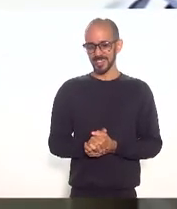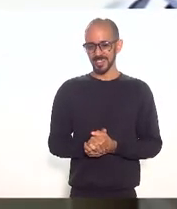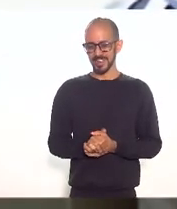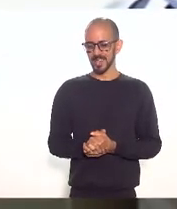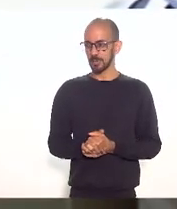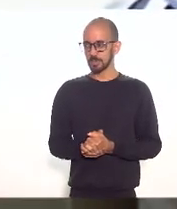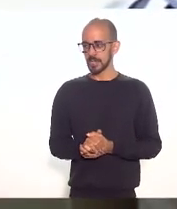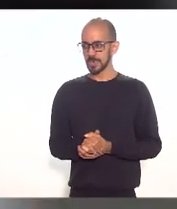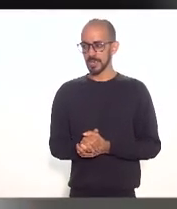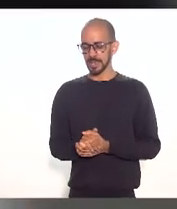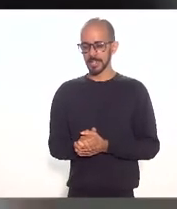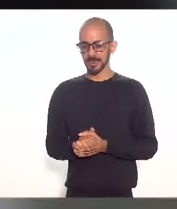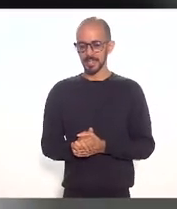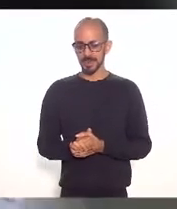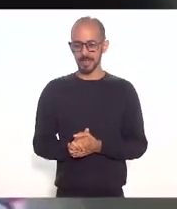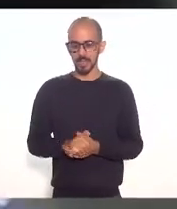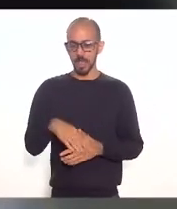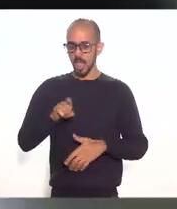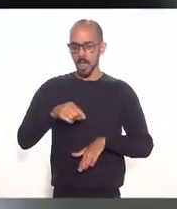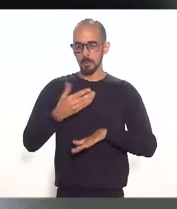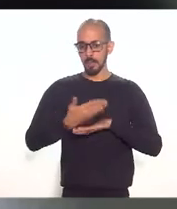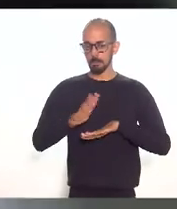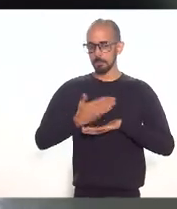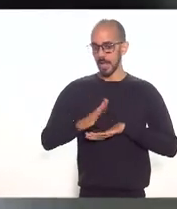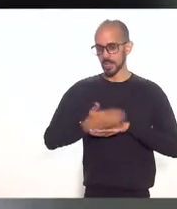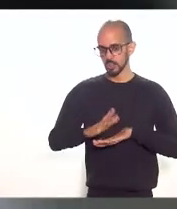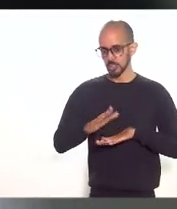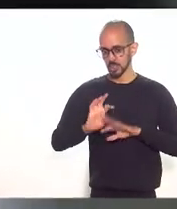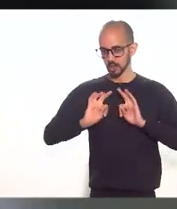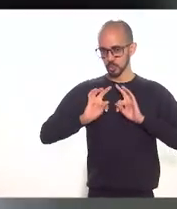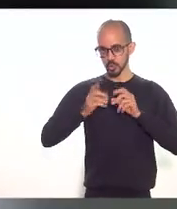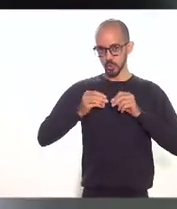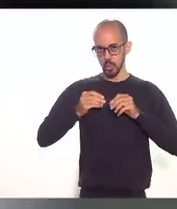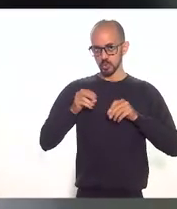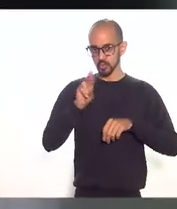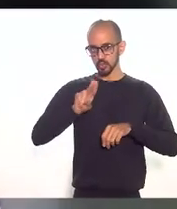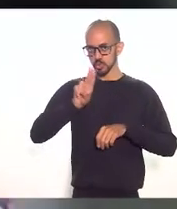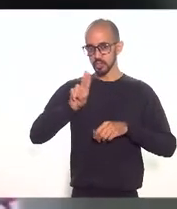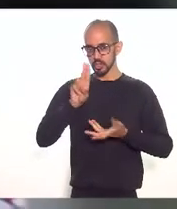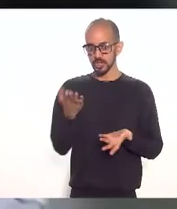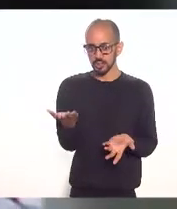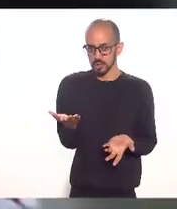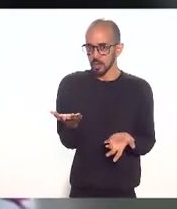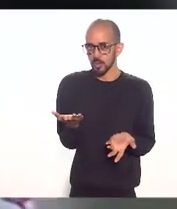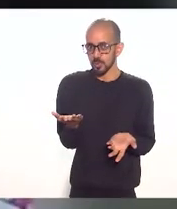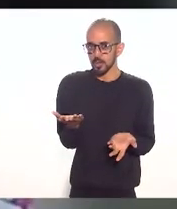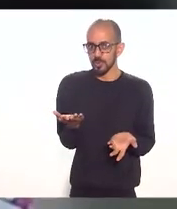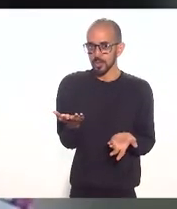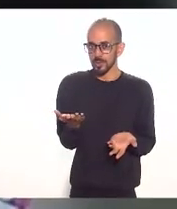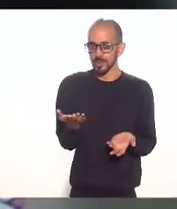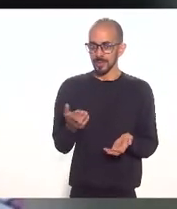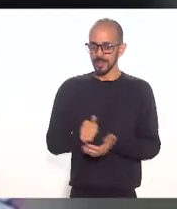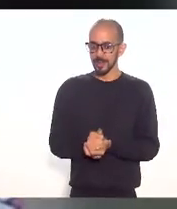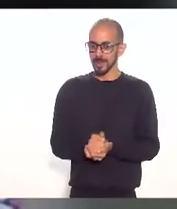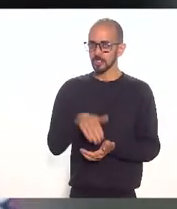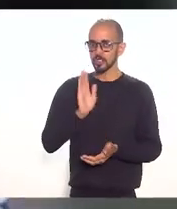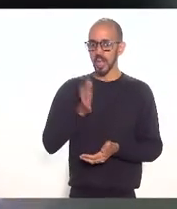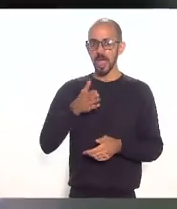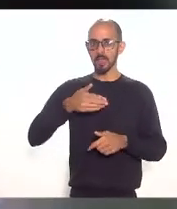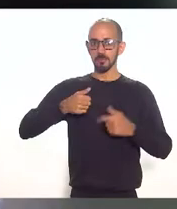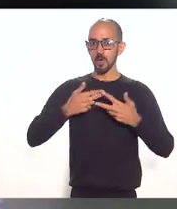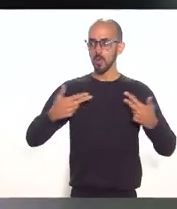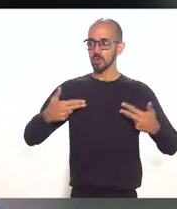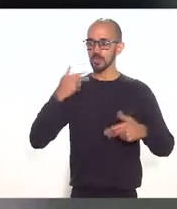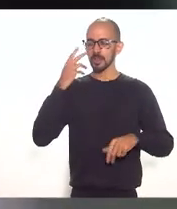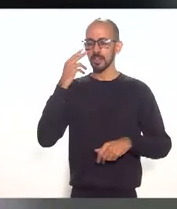é uma definição da prática porque todo mundo utiliza na verdade todo mundo já é uma coisa natural